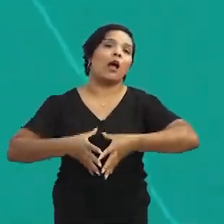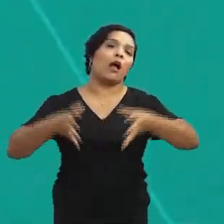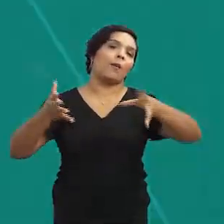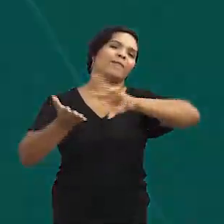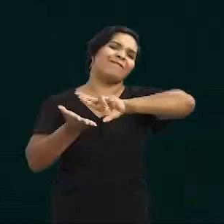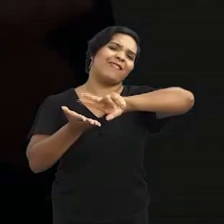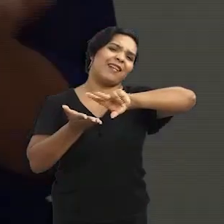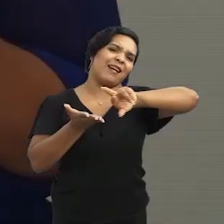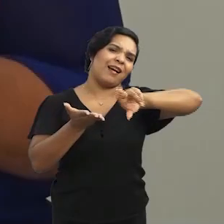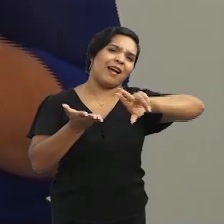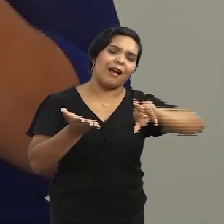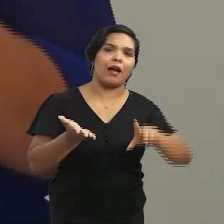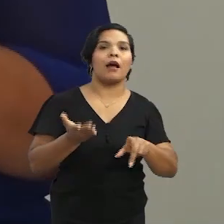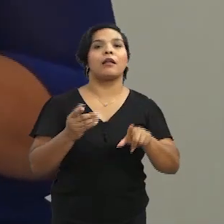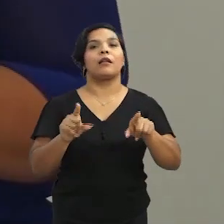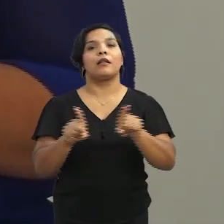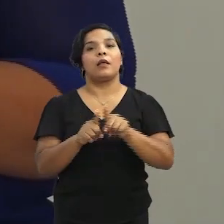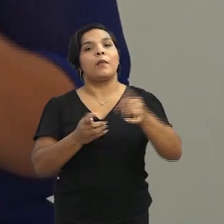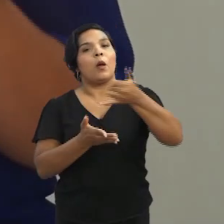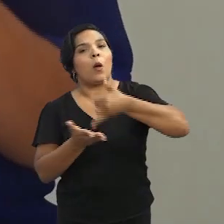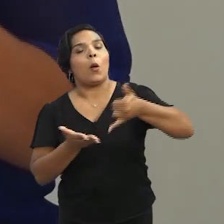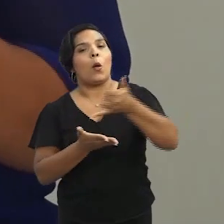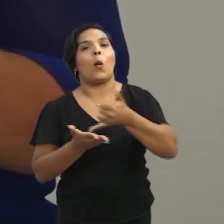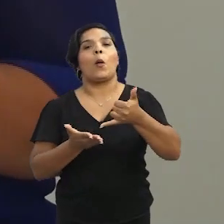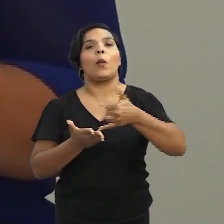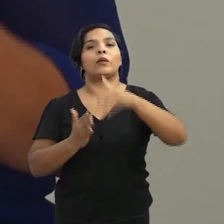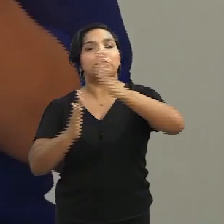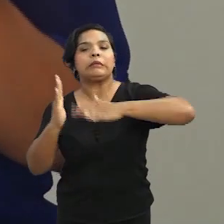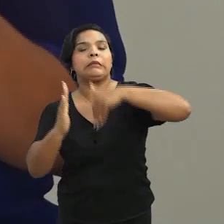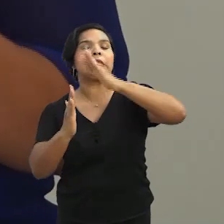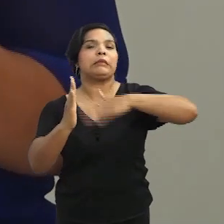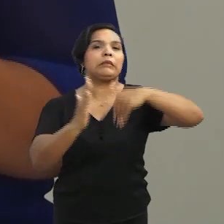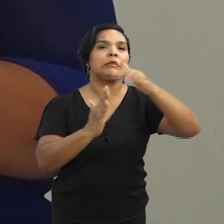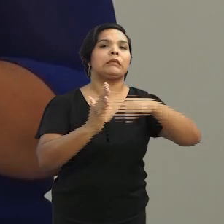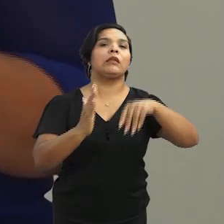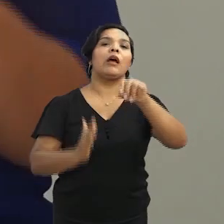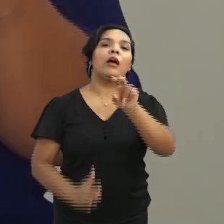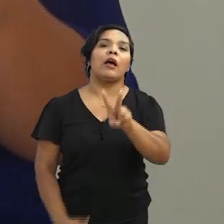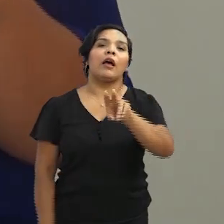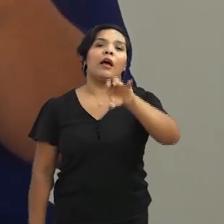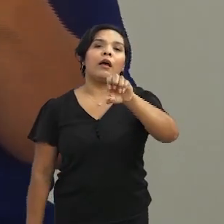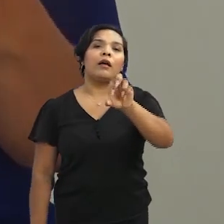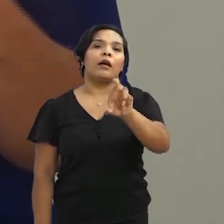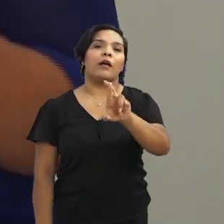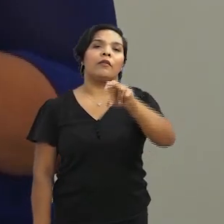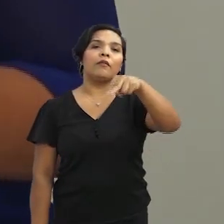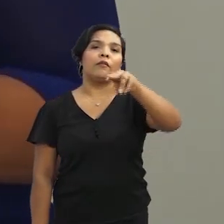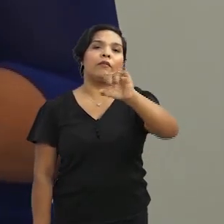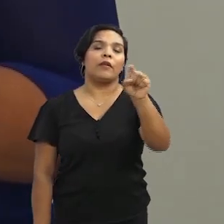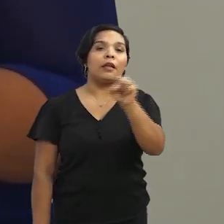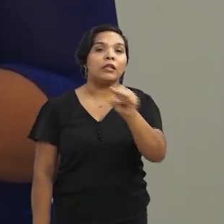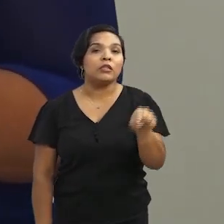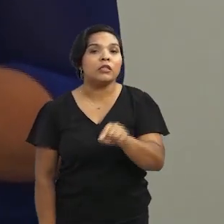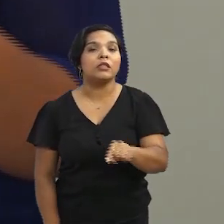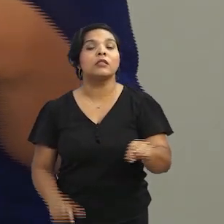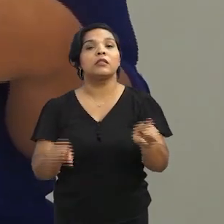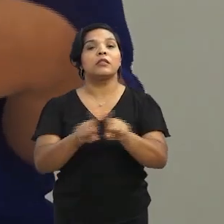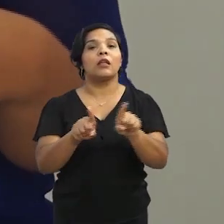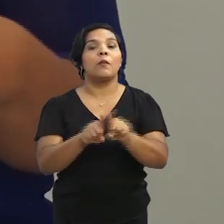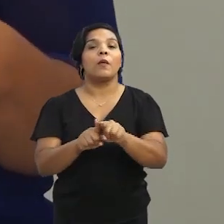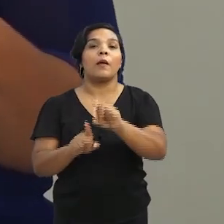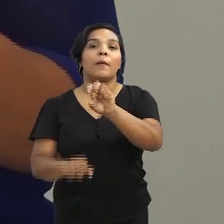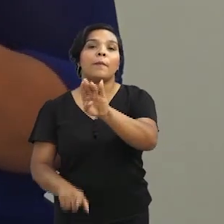ampla gama de coisas, por exemplo, lubrificantes, tintas, vernizes, é utilizada na produção de próteses,